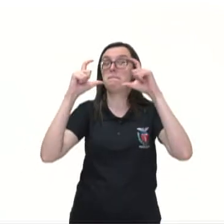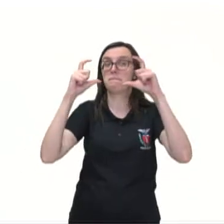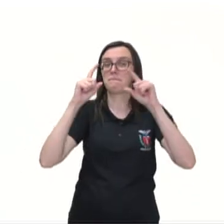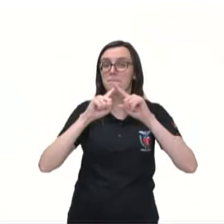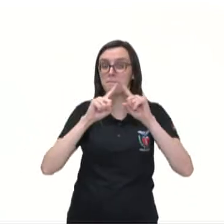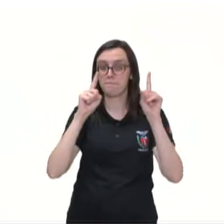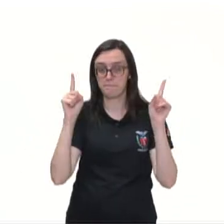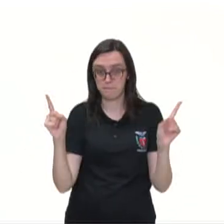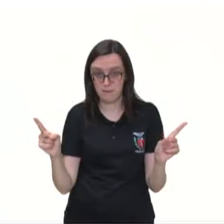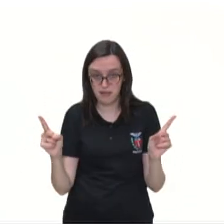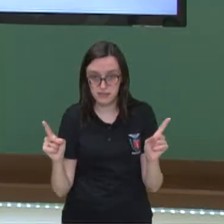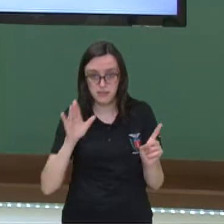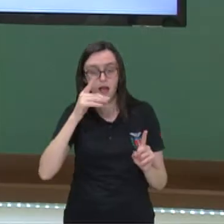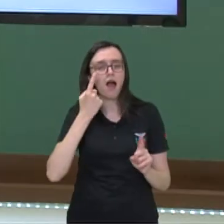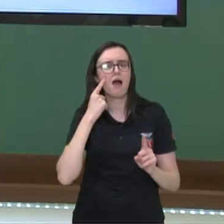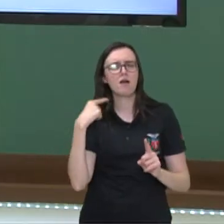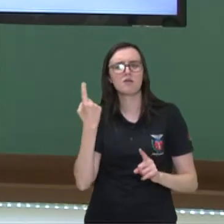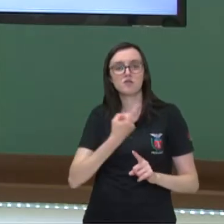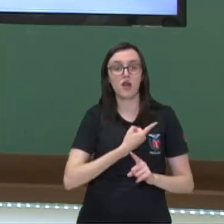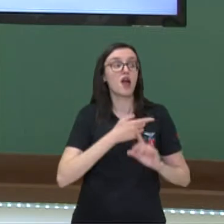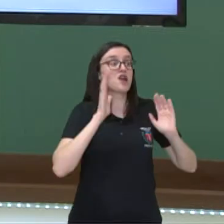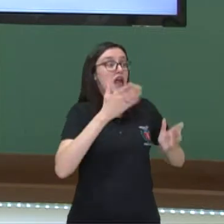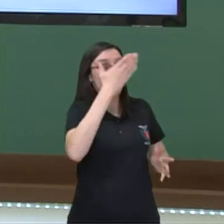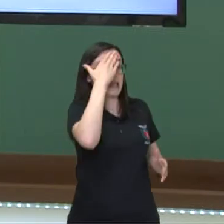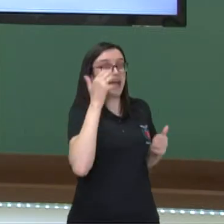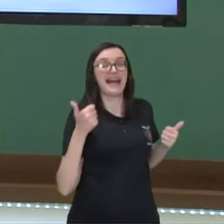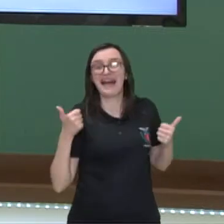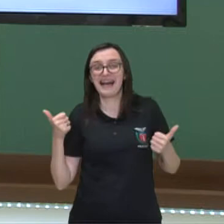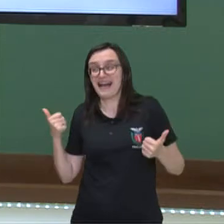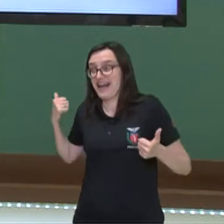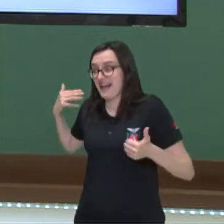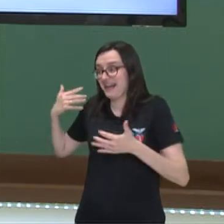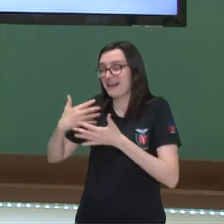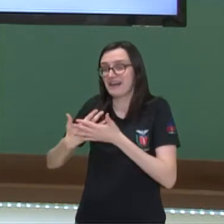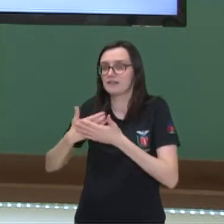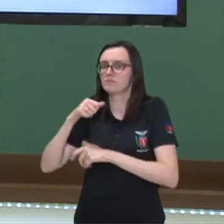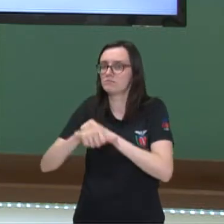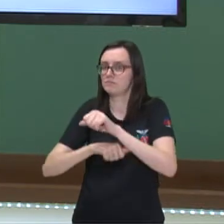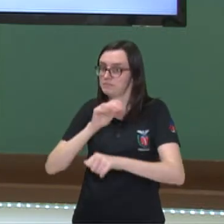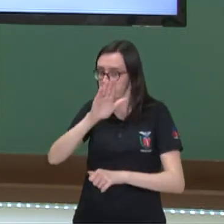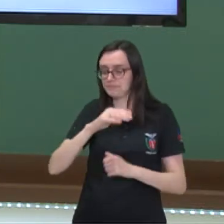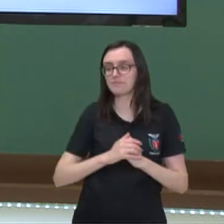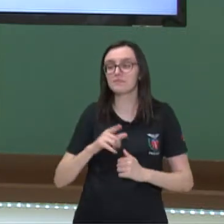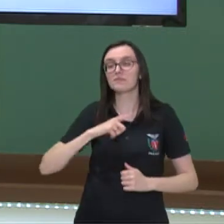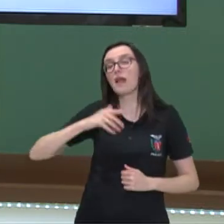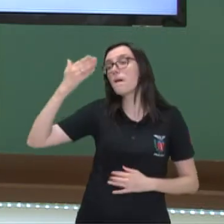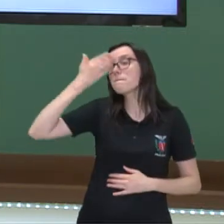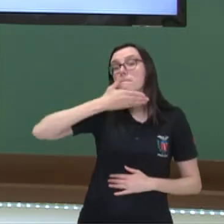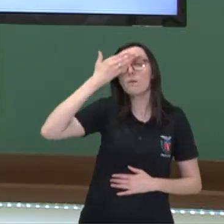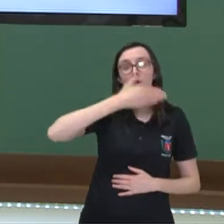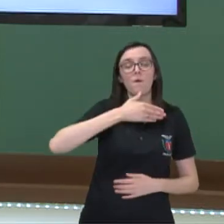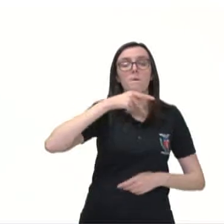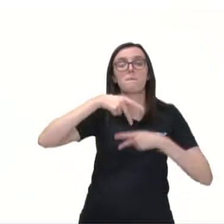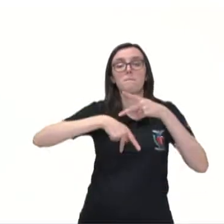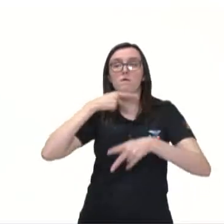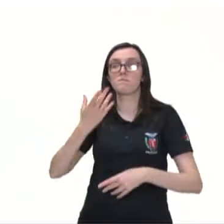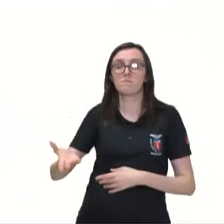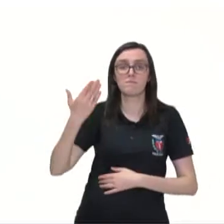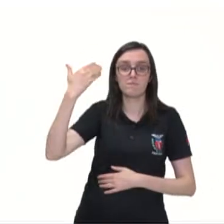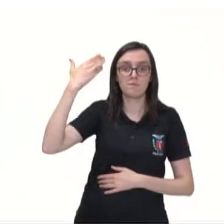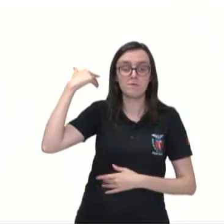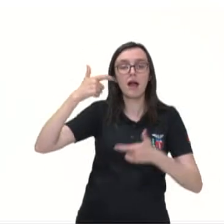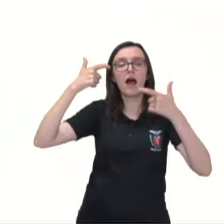Mas, ou seja, vamos desconstruir o que sabíamos. Há provas de que os povos estudos da antiguidade, na